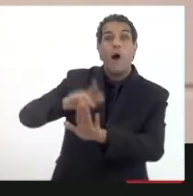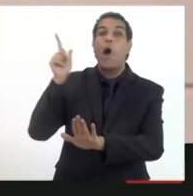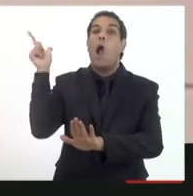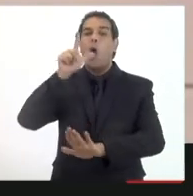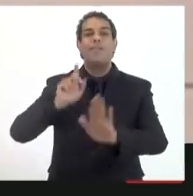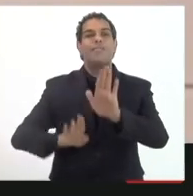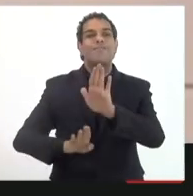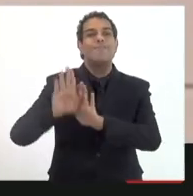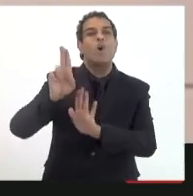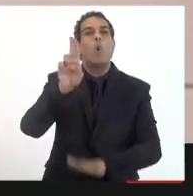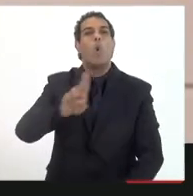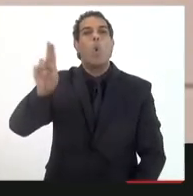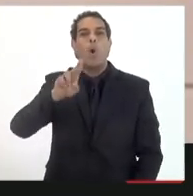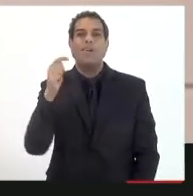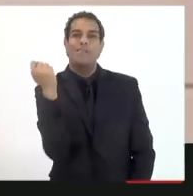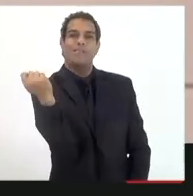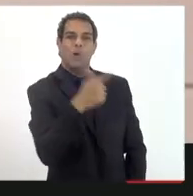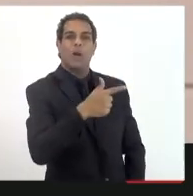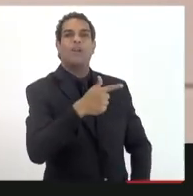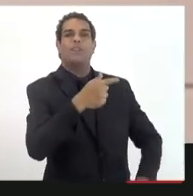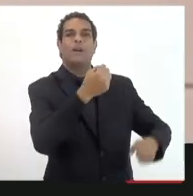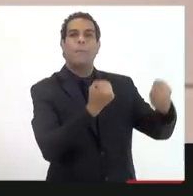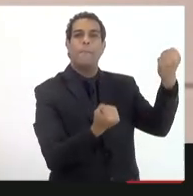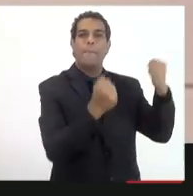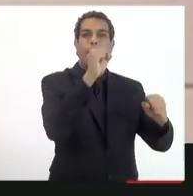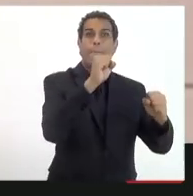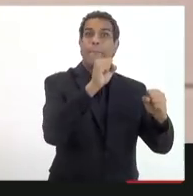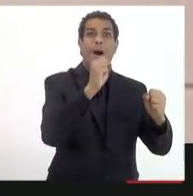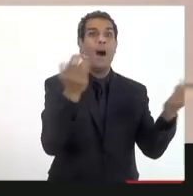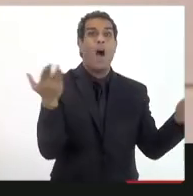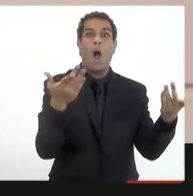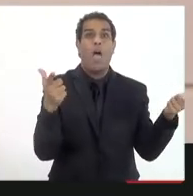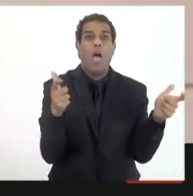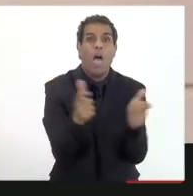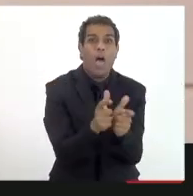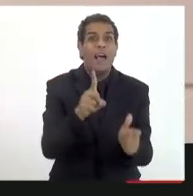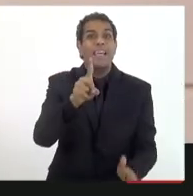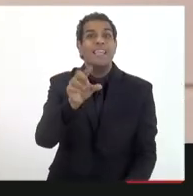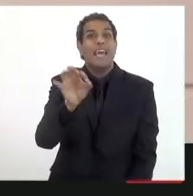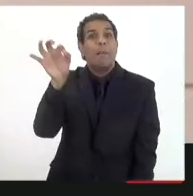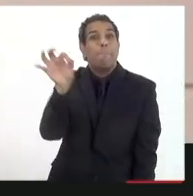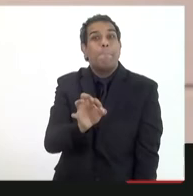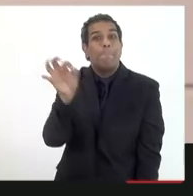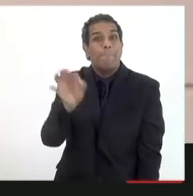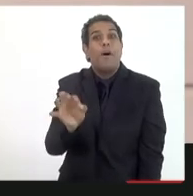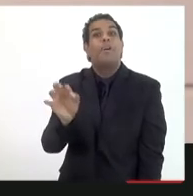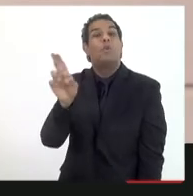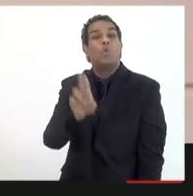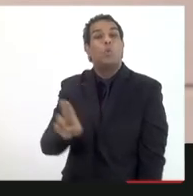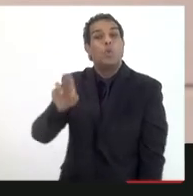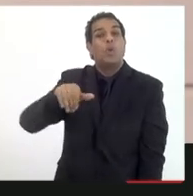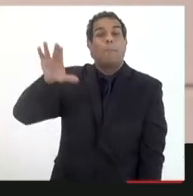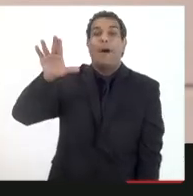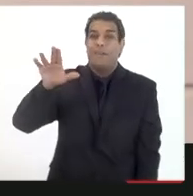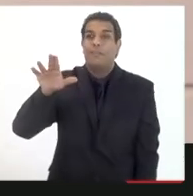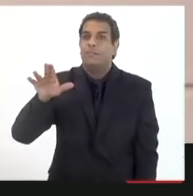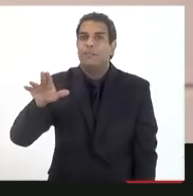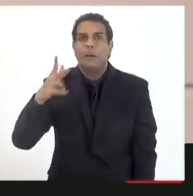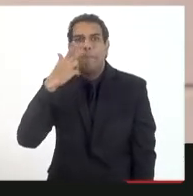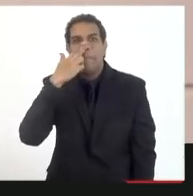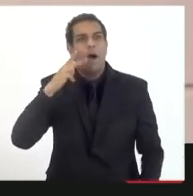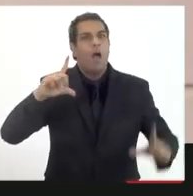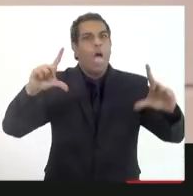gerado pela atividade industrial hoje no Brasil nós temos 10% do PIB gerado pela atividade industrial o Brasil se